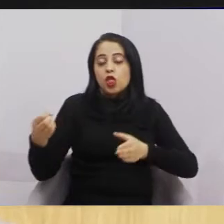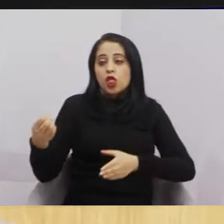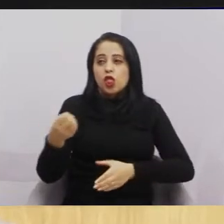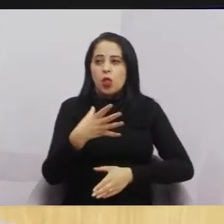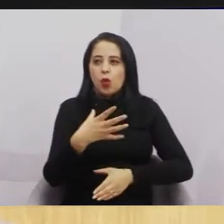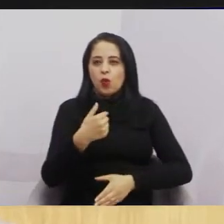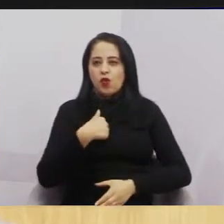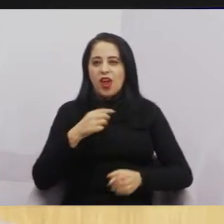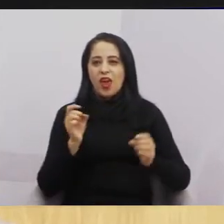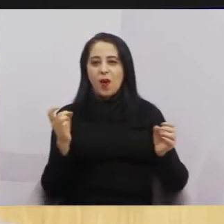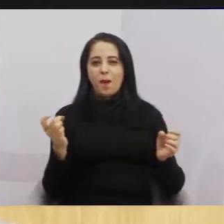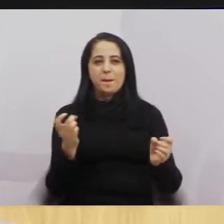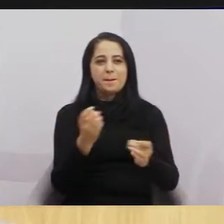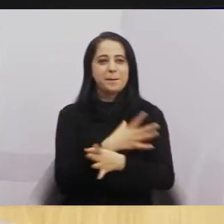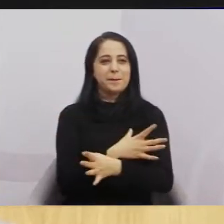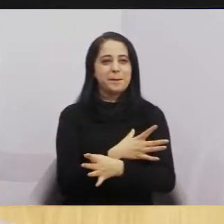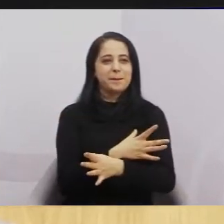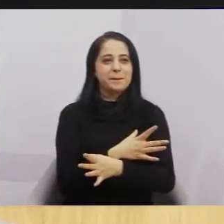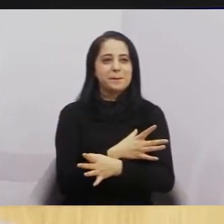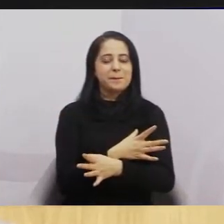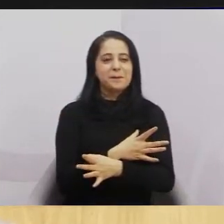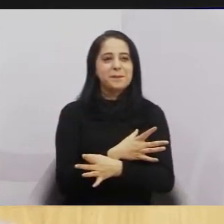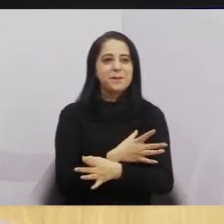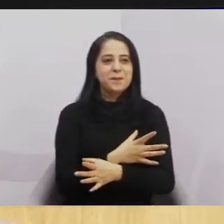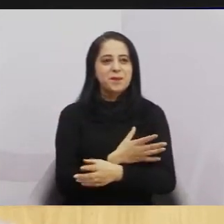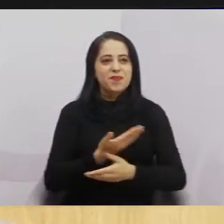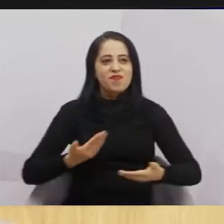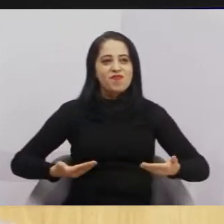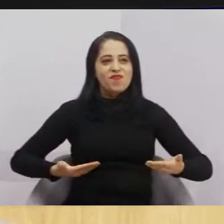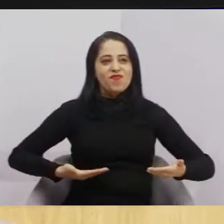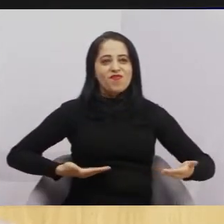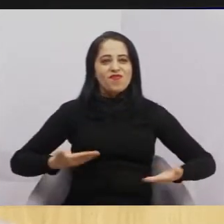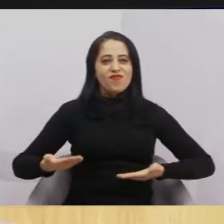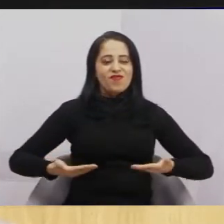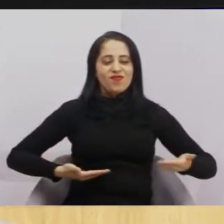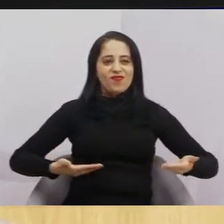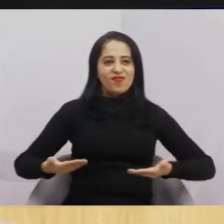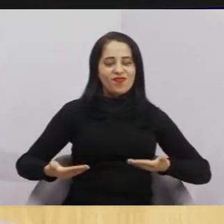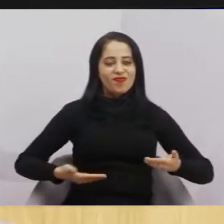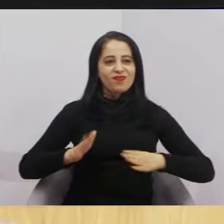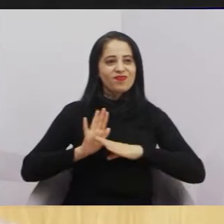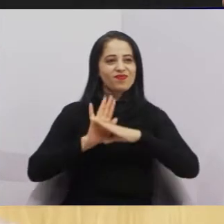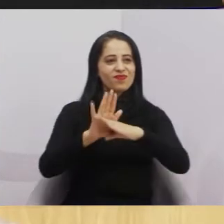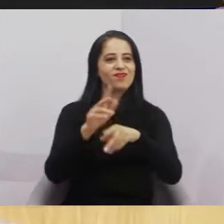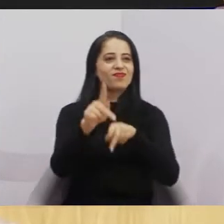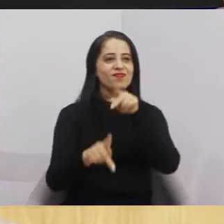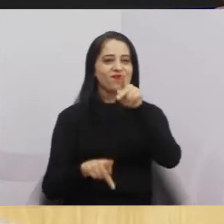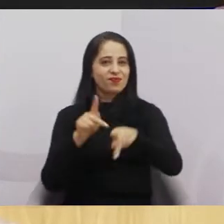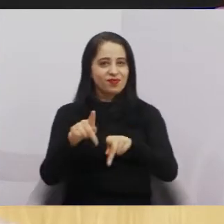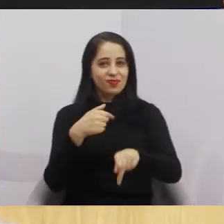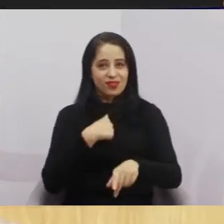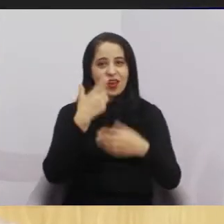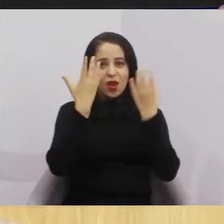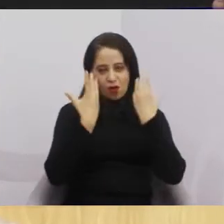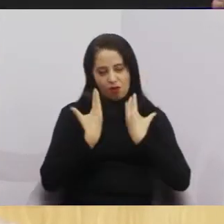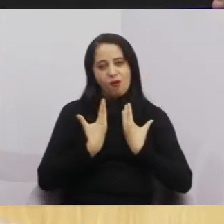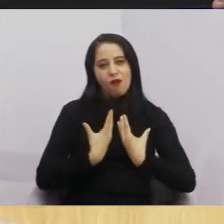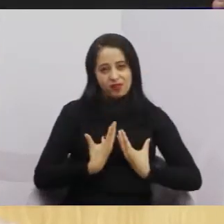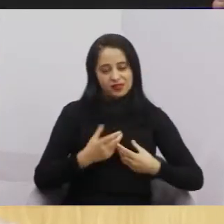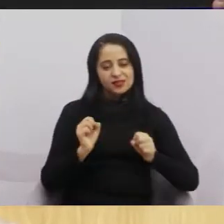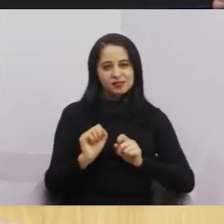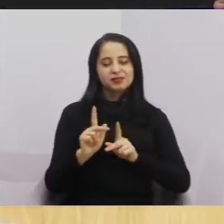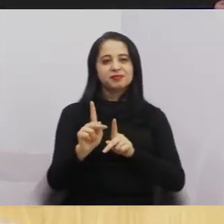povo. Estou aqui cansado? não vou dizer que eu não estou cansado, porque eu estou aqui cansado.